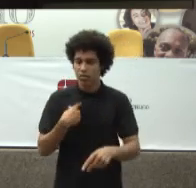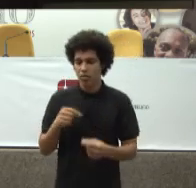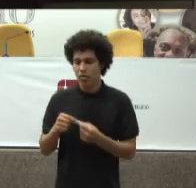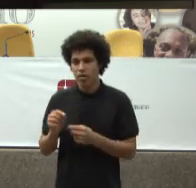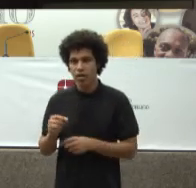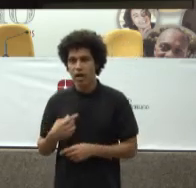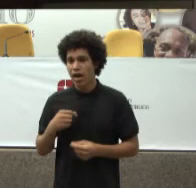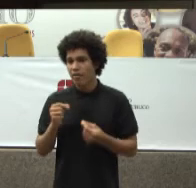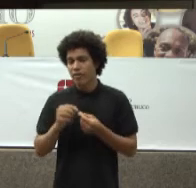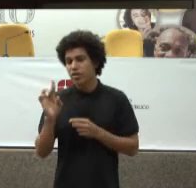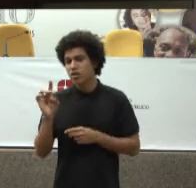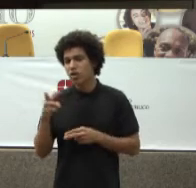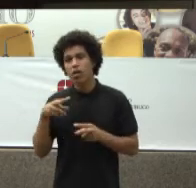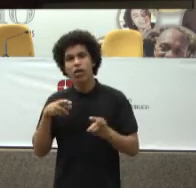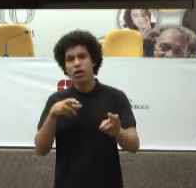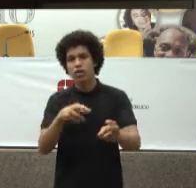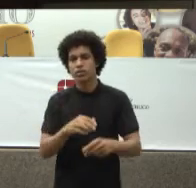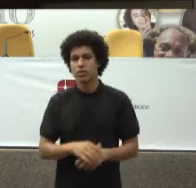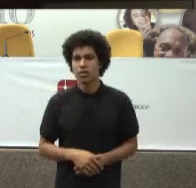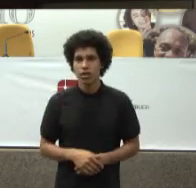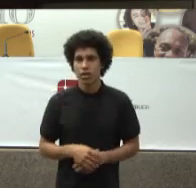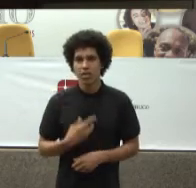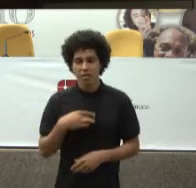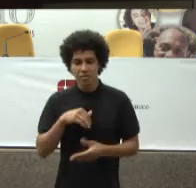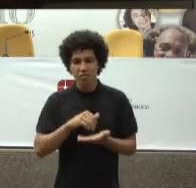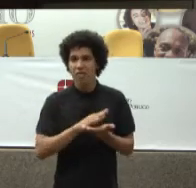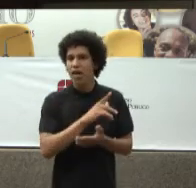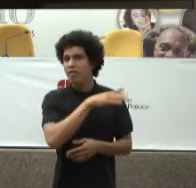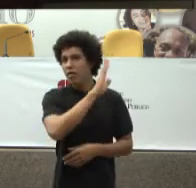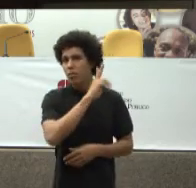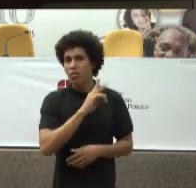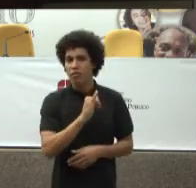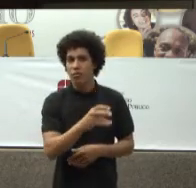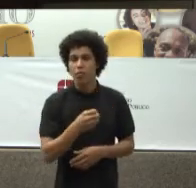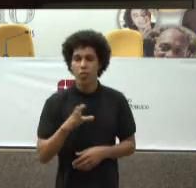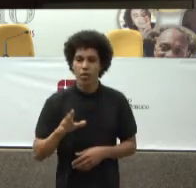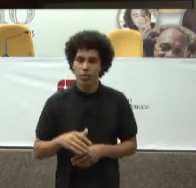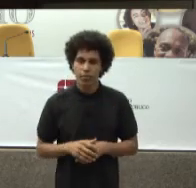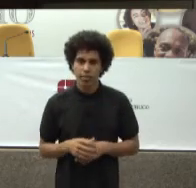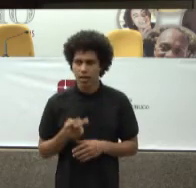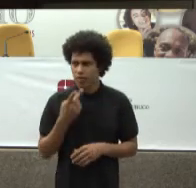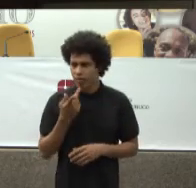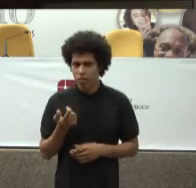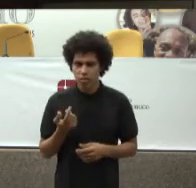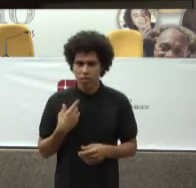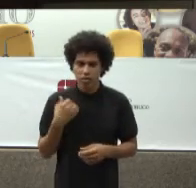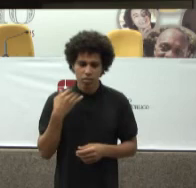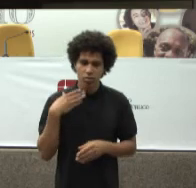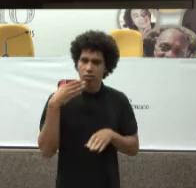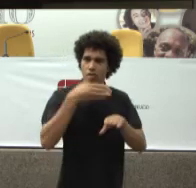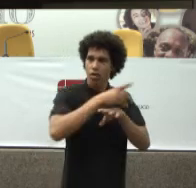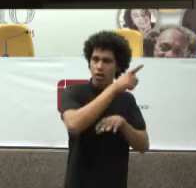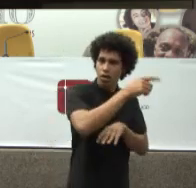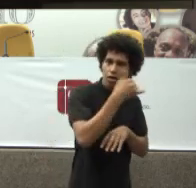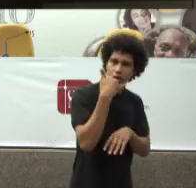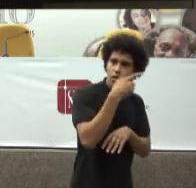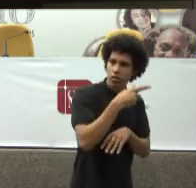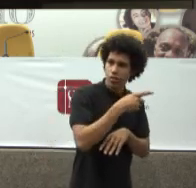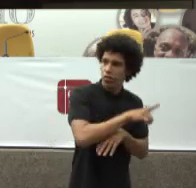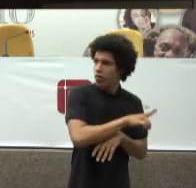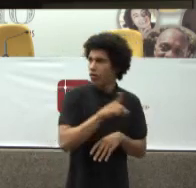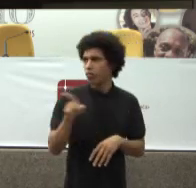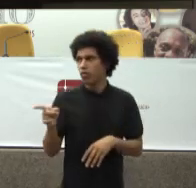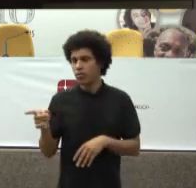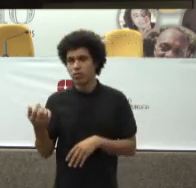Aí eu liguei para o regulador Aconteceu isso e tal Aí ele ficou errando Foi isso que aconteceu É jutsaliza, né? Por favor